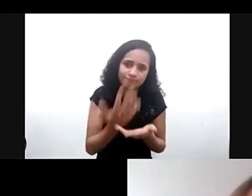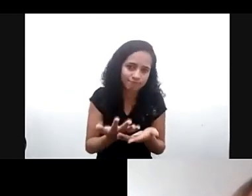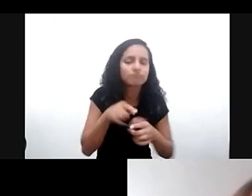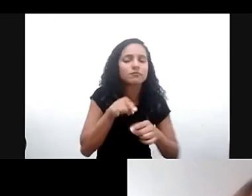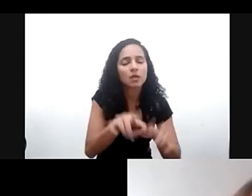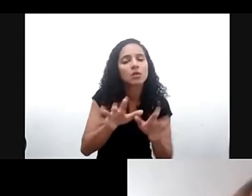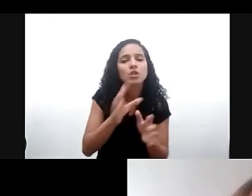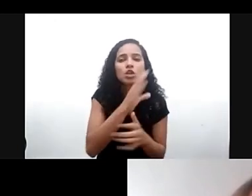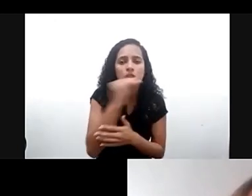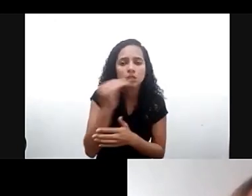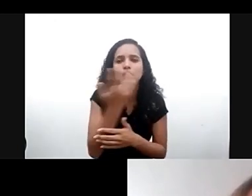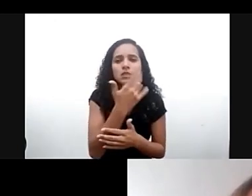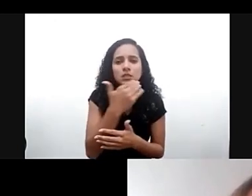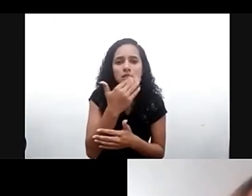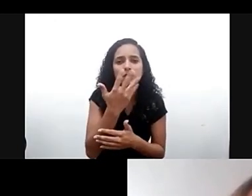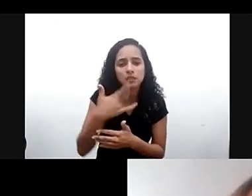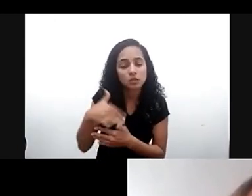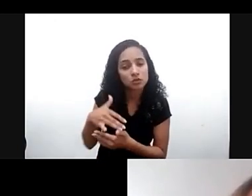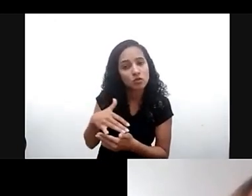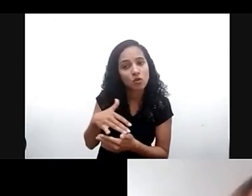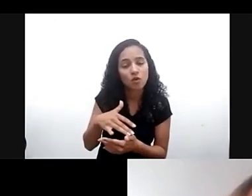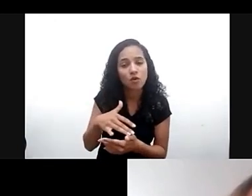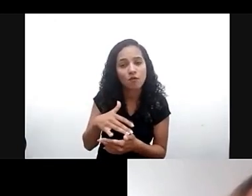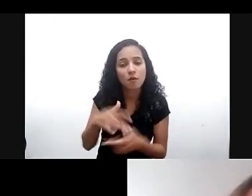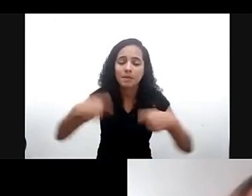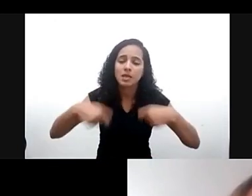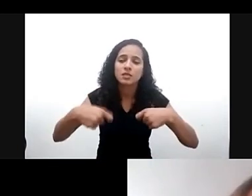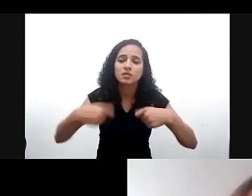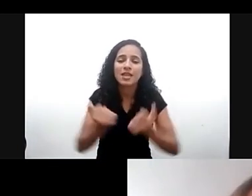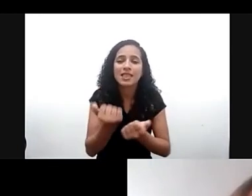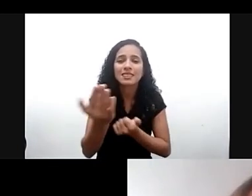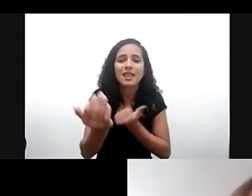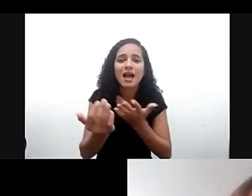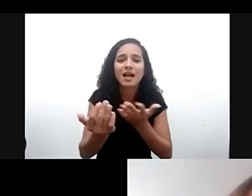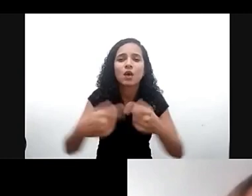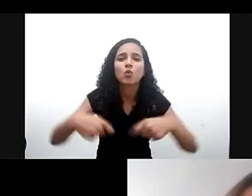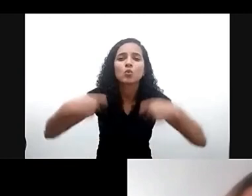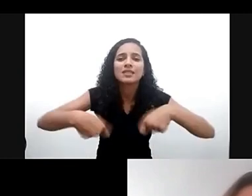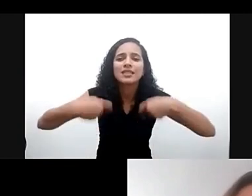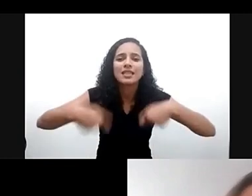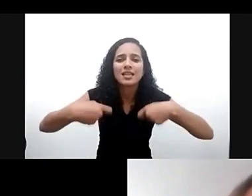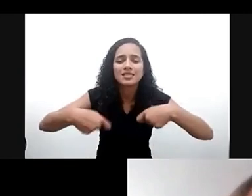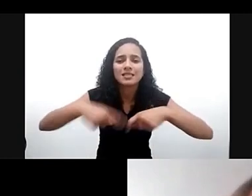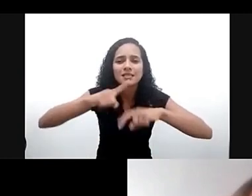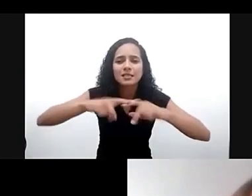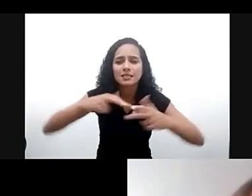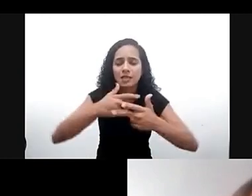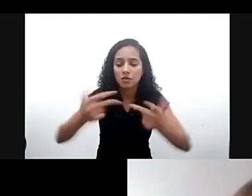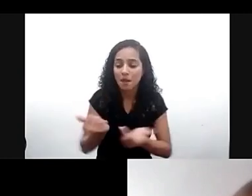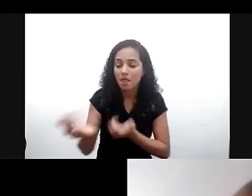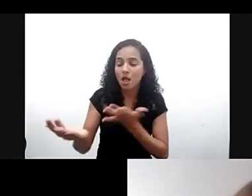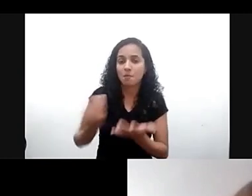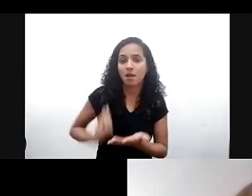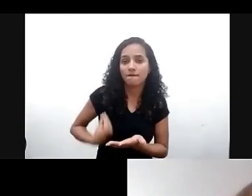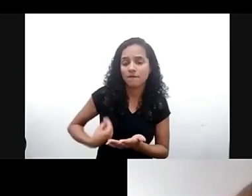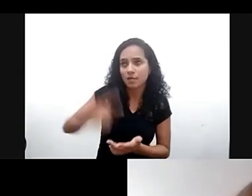por si só não funciona se não tiver as condições necessárias para poder implementá-las em sua vida cotidiana e pensar no